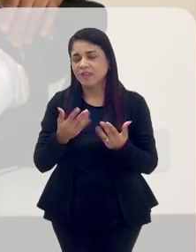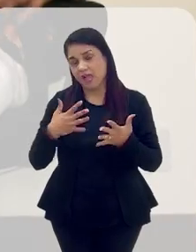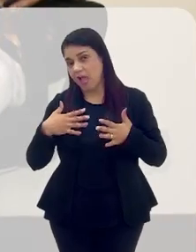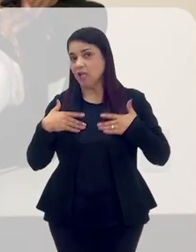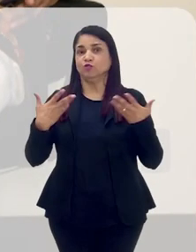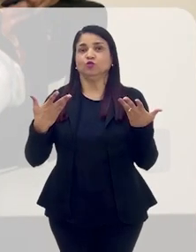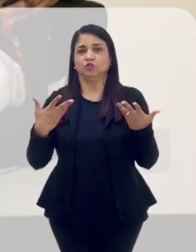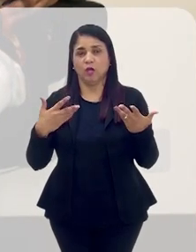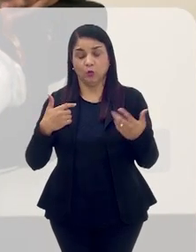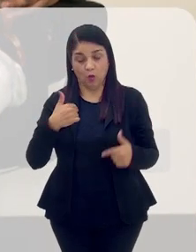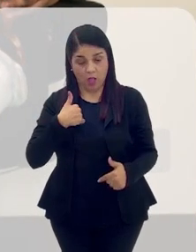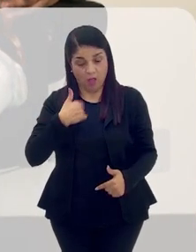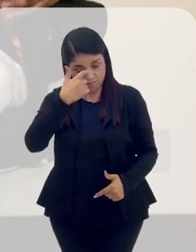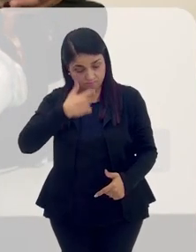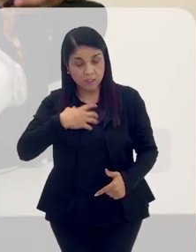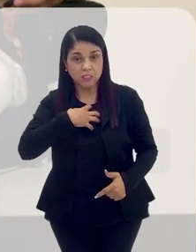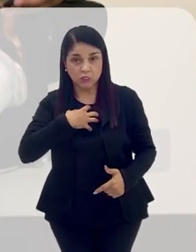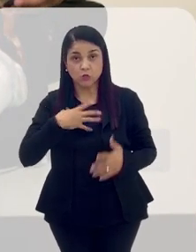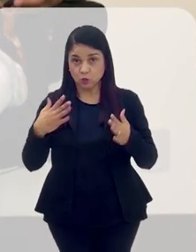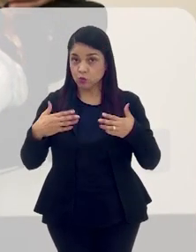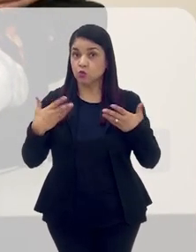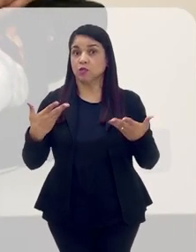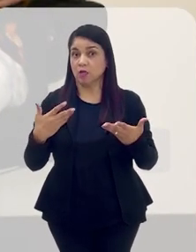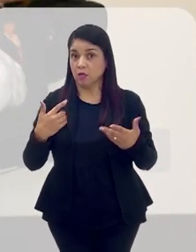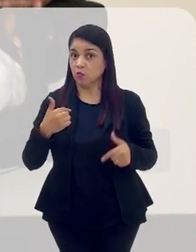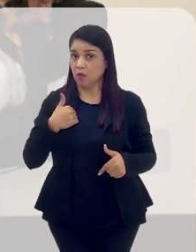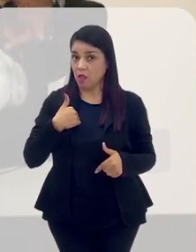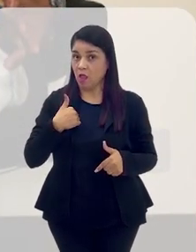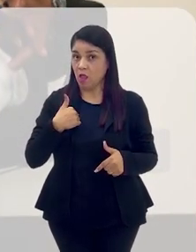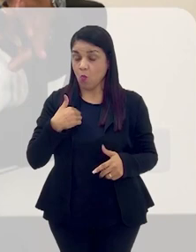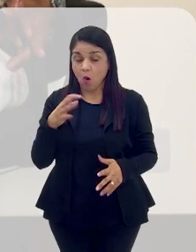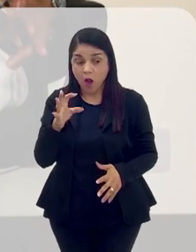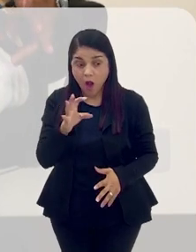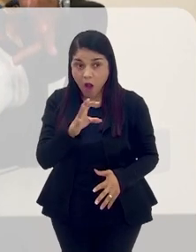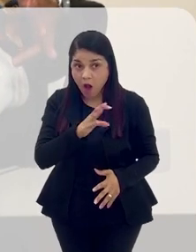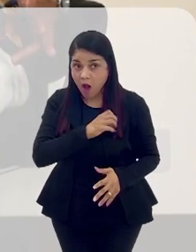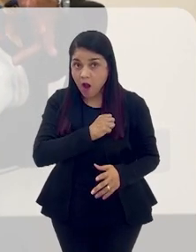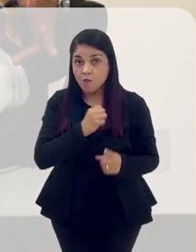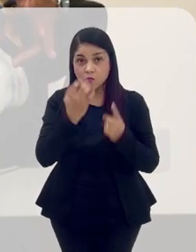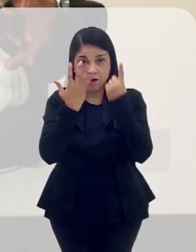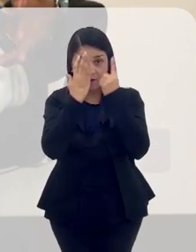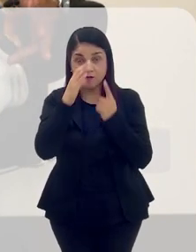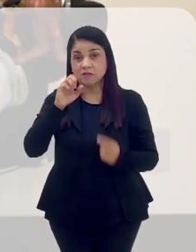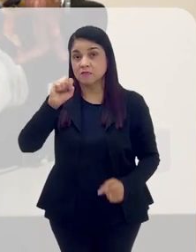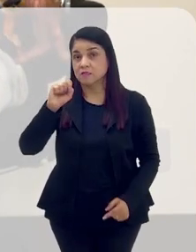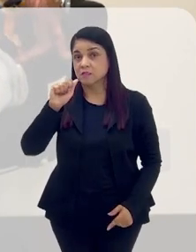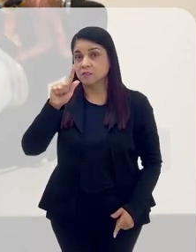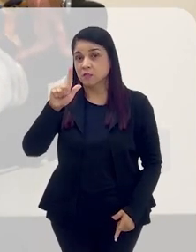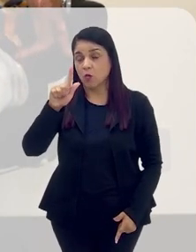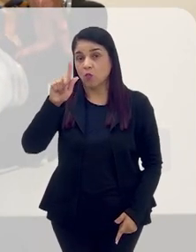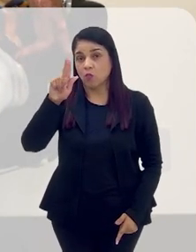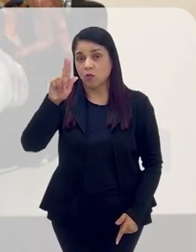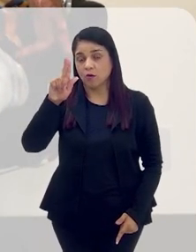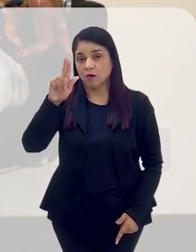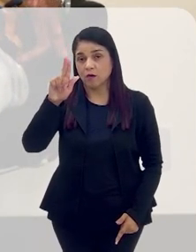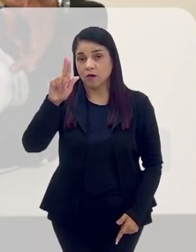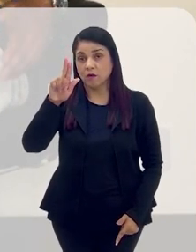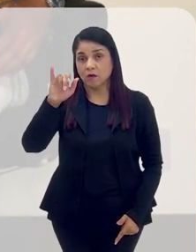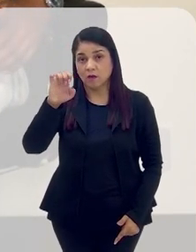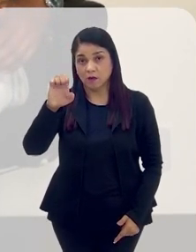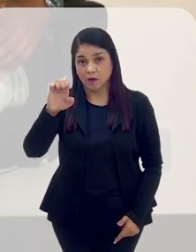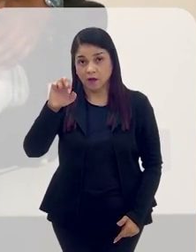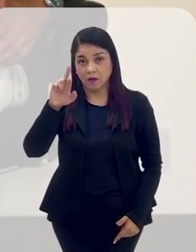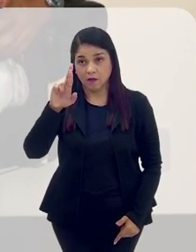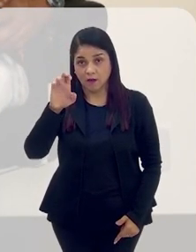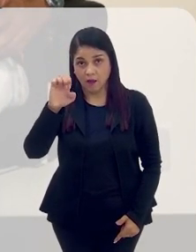Você fica assustado, eu, pelo menos, fico, e eu sou um grande amante do Carnaval, sou salguerense doente, todo mundo sabe disso,